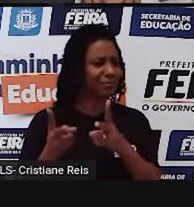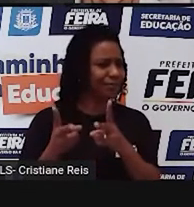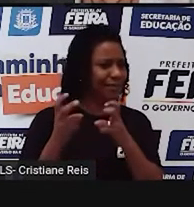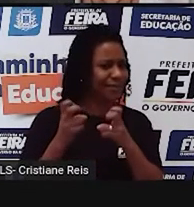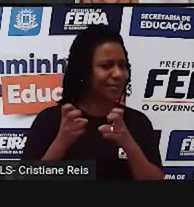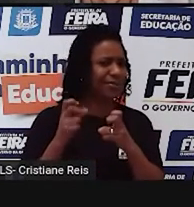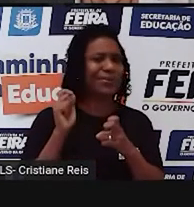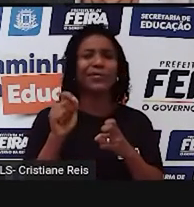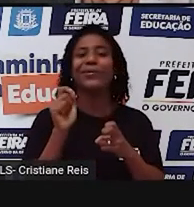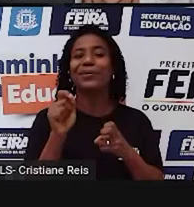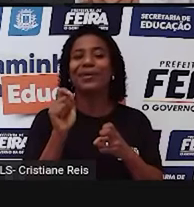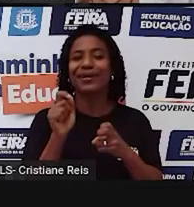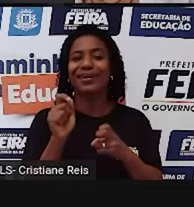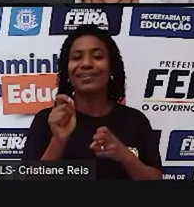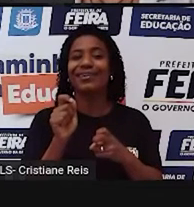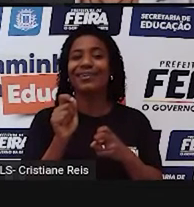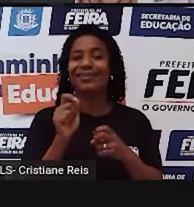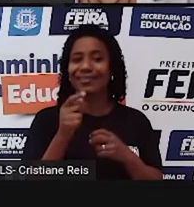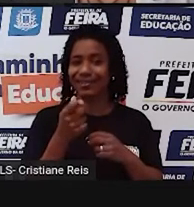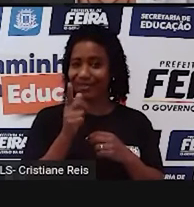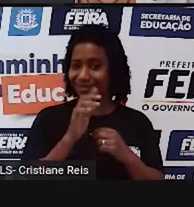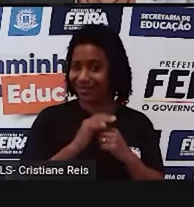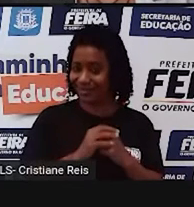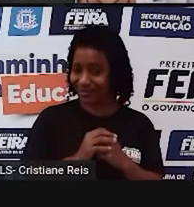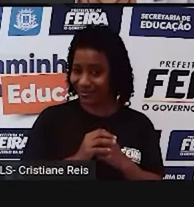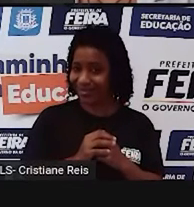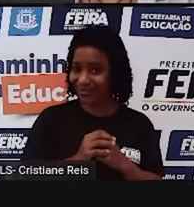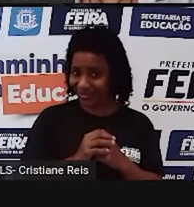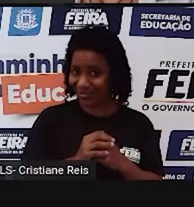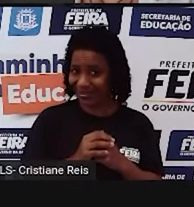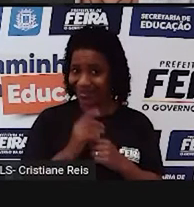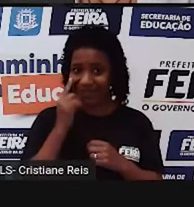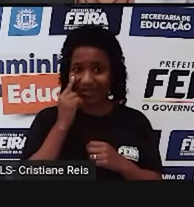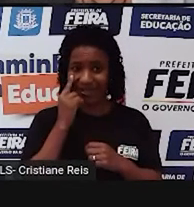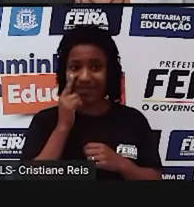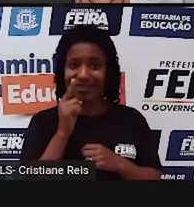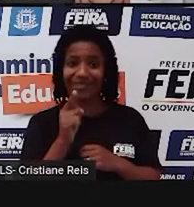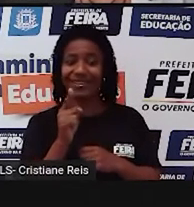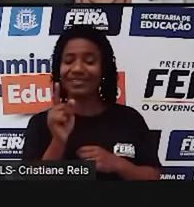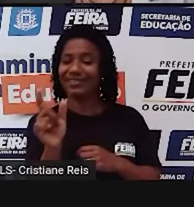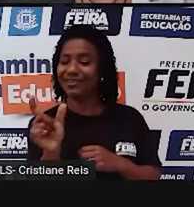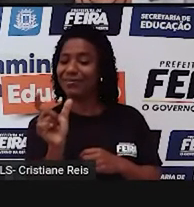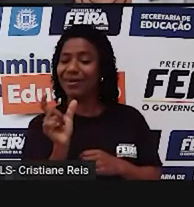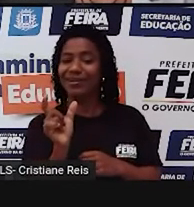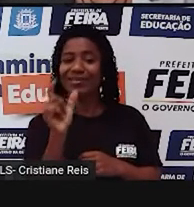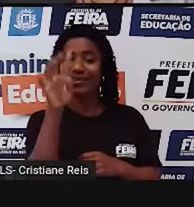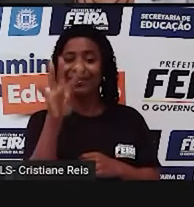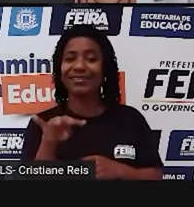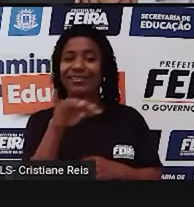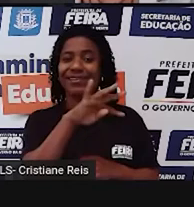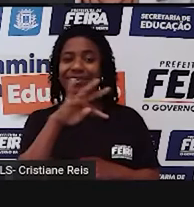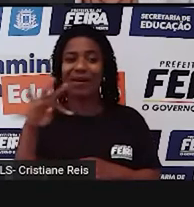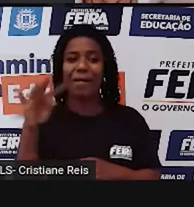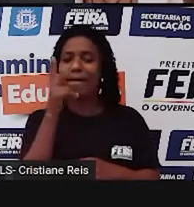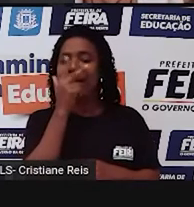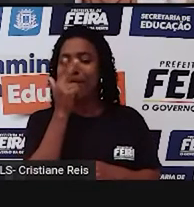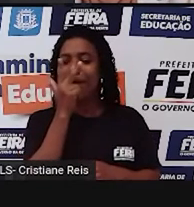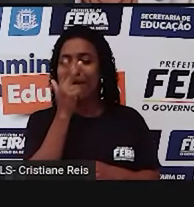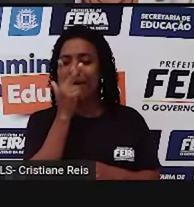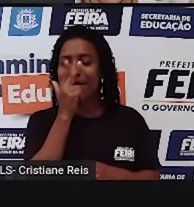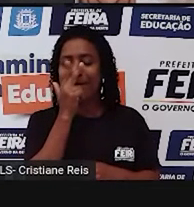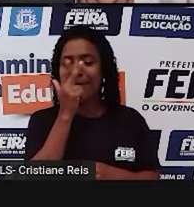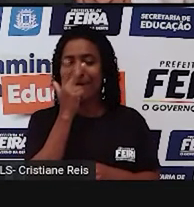essas palavras, olha aí que eu coloquei para vocês agora. Elas são palavras que se parecem com